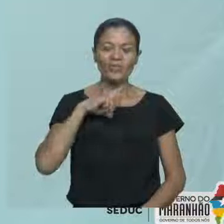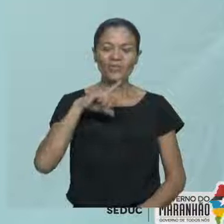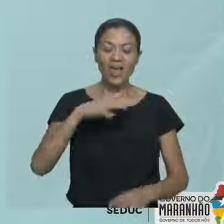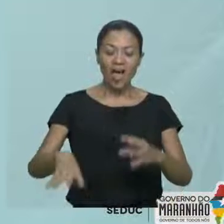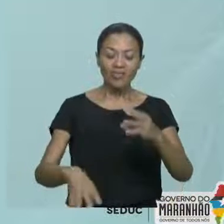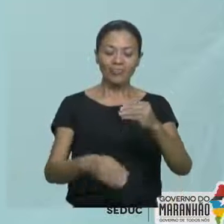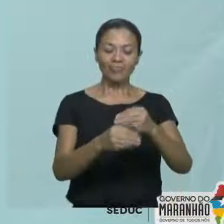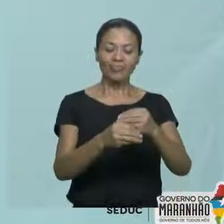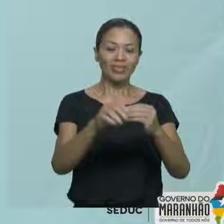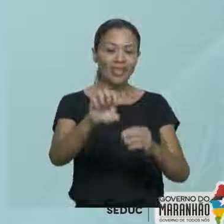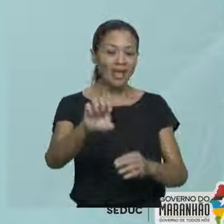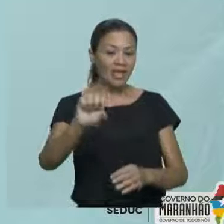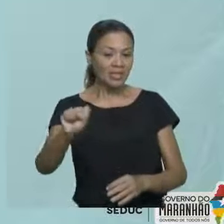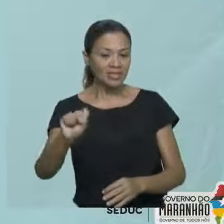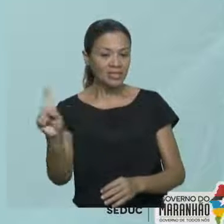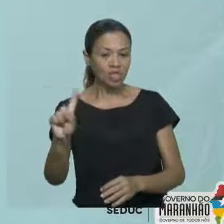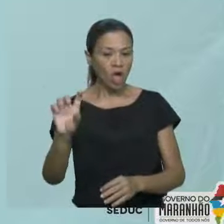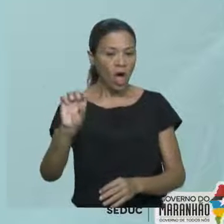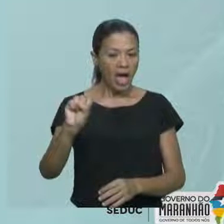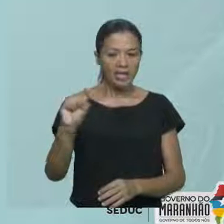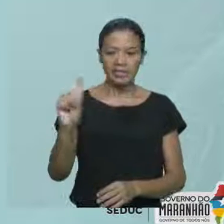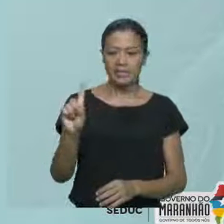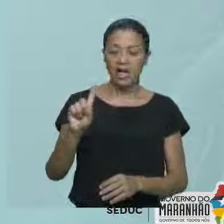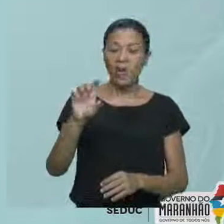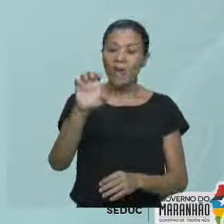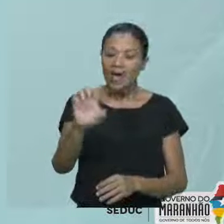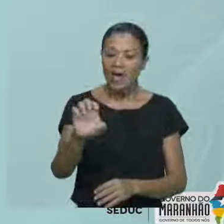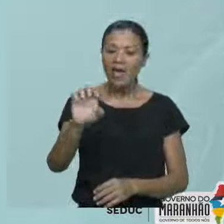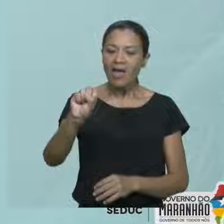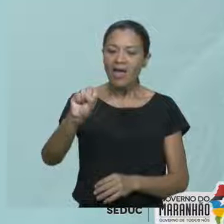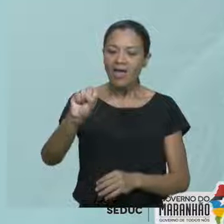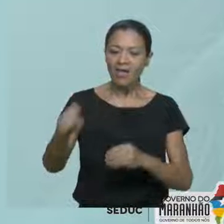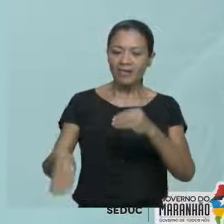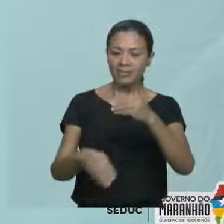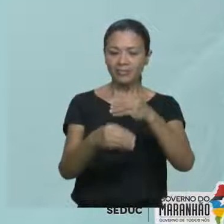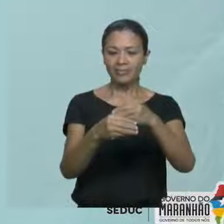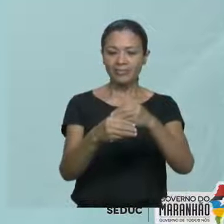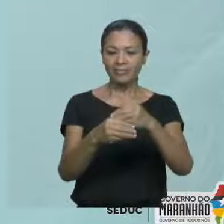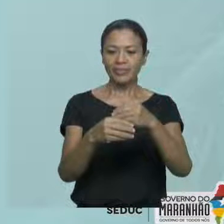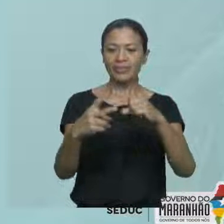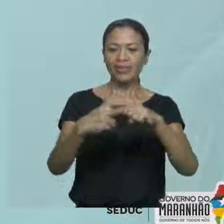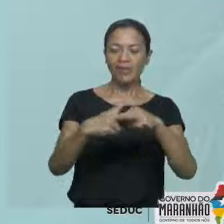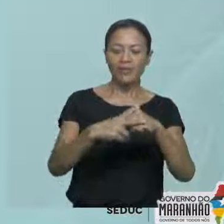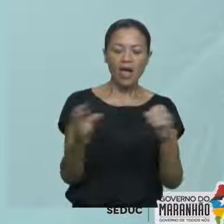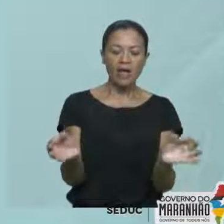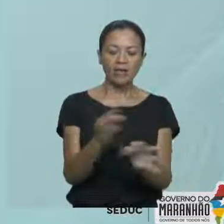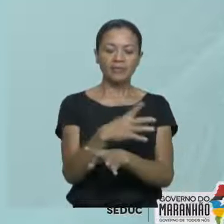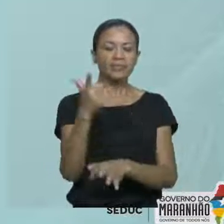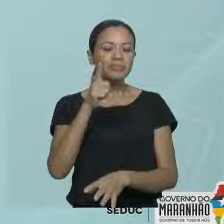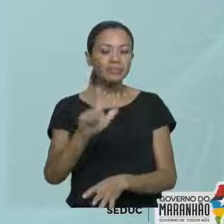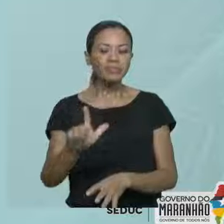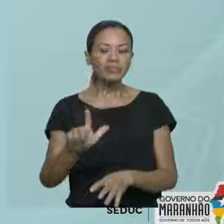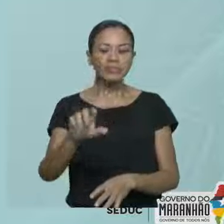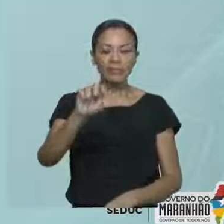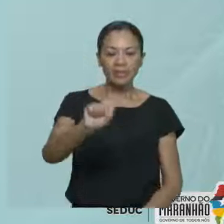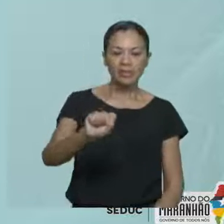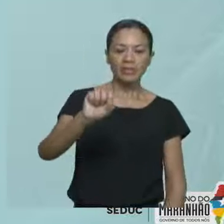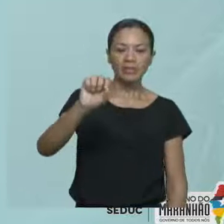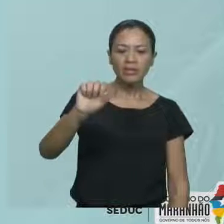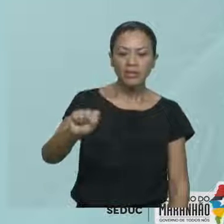ES. Não só um S, eles vão receber ES, tá? Então, verbos terminados, mais uma vez, SS,